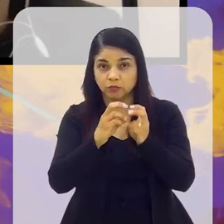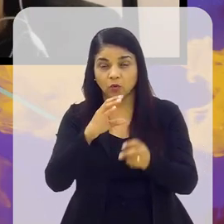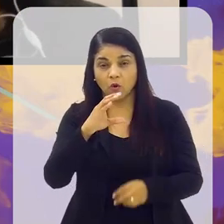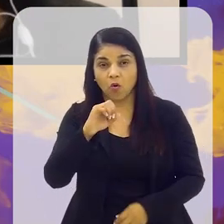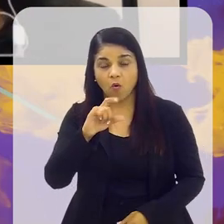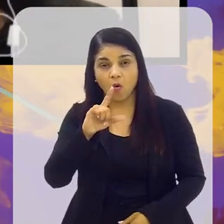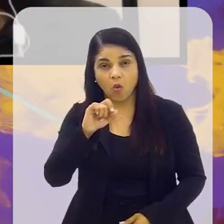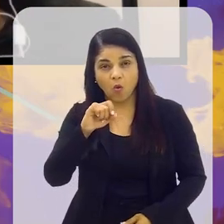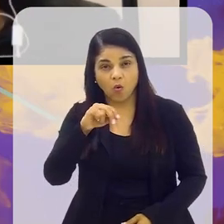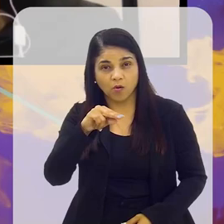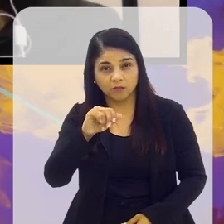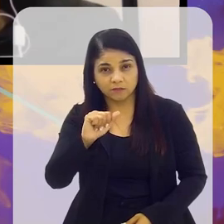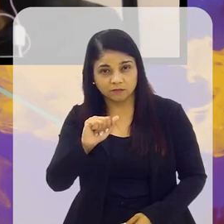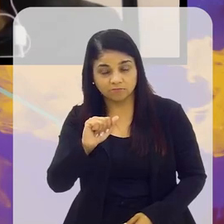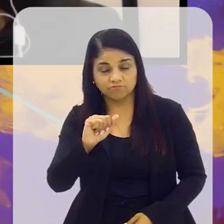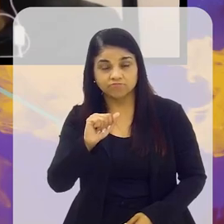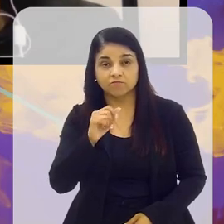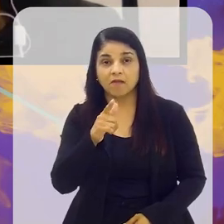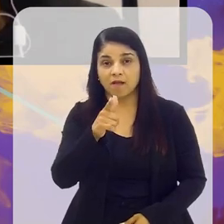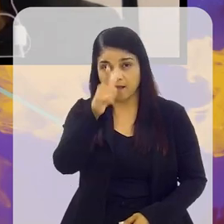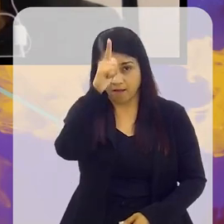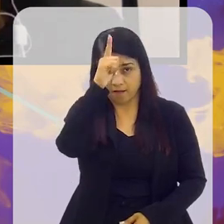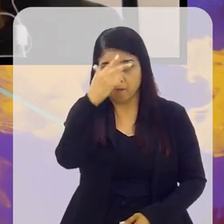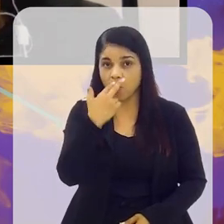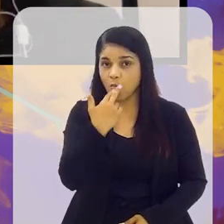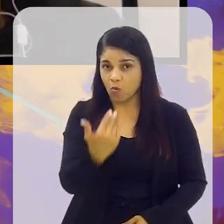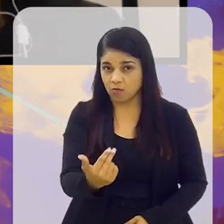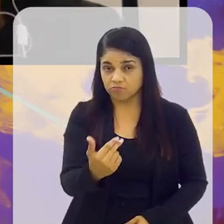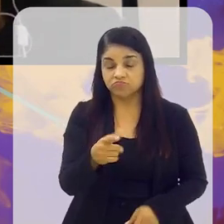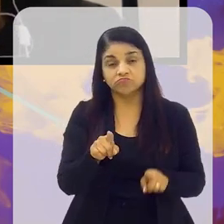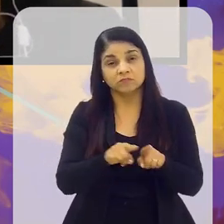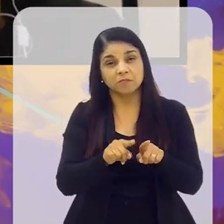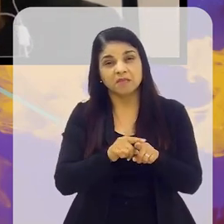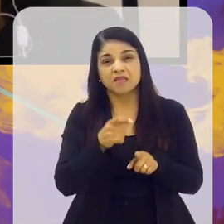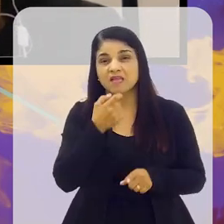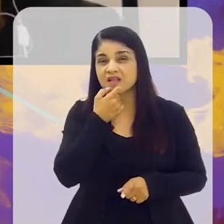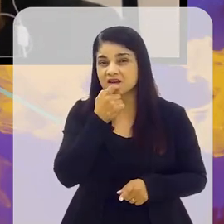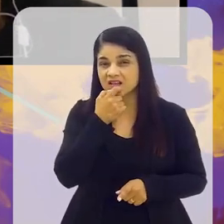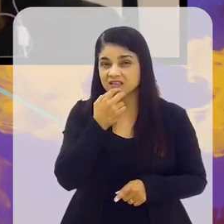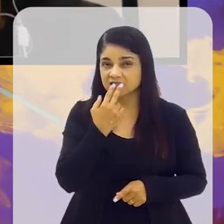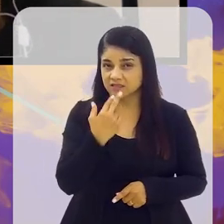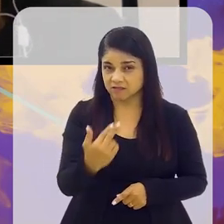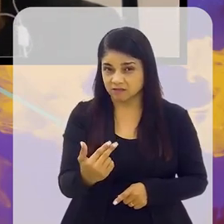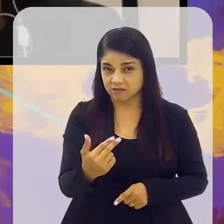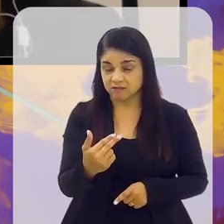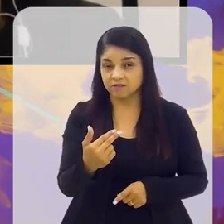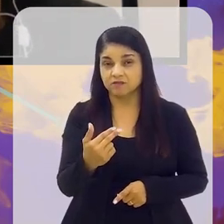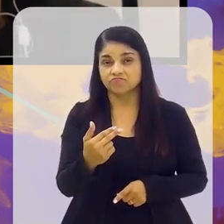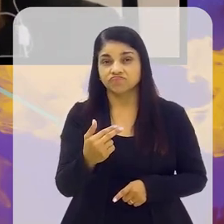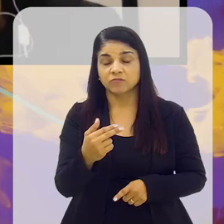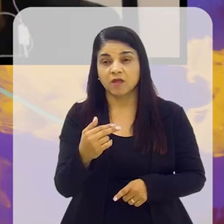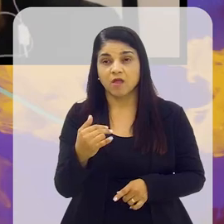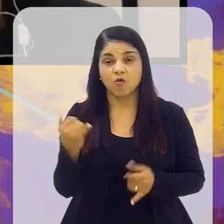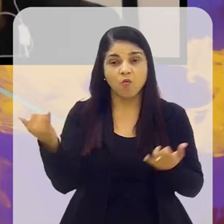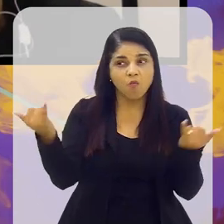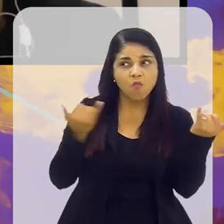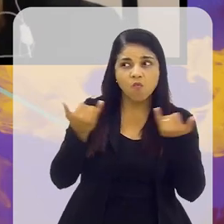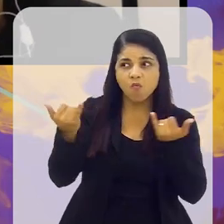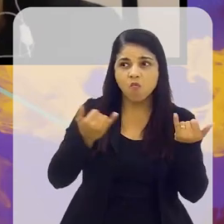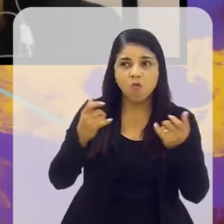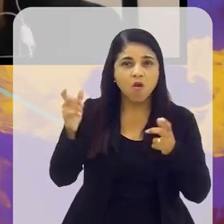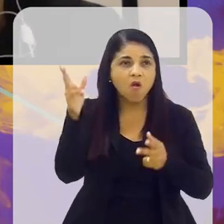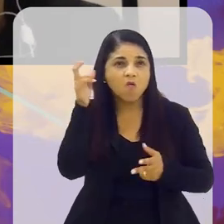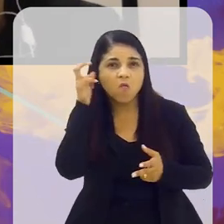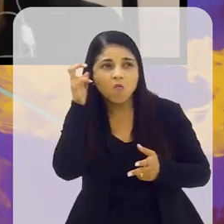Colônia, já se falava no alemão, e falava-se em inglês também, da atenção daquilo que já